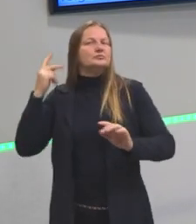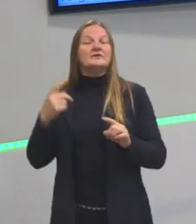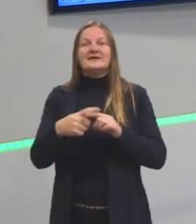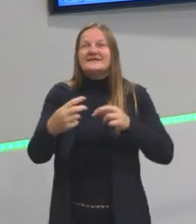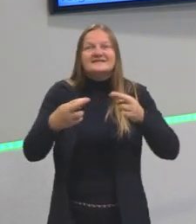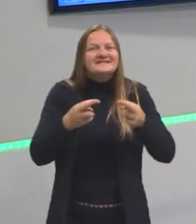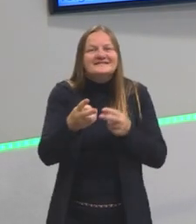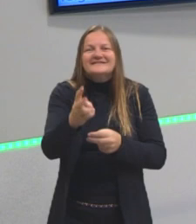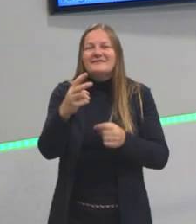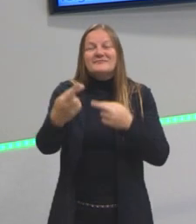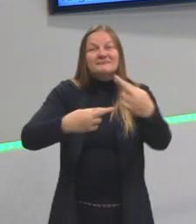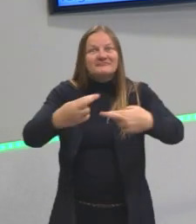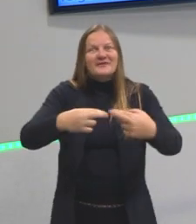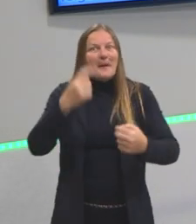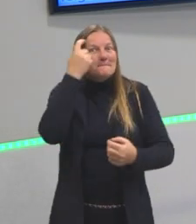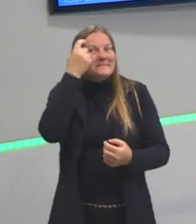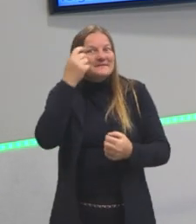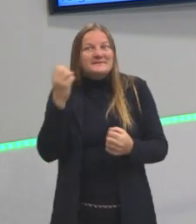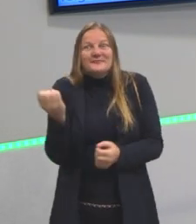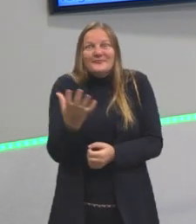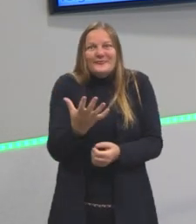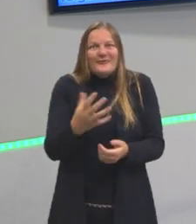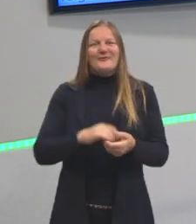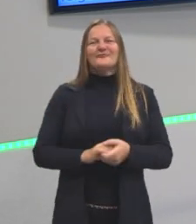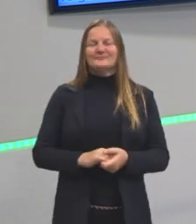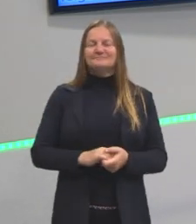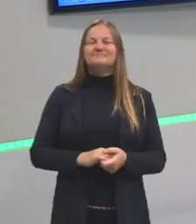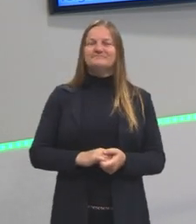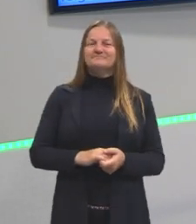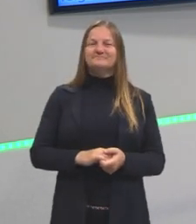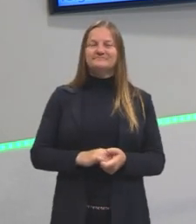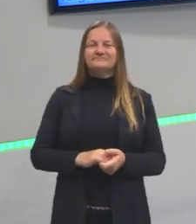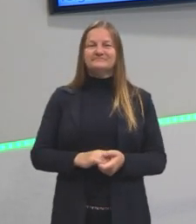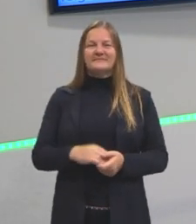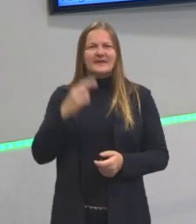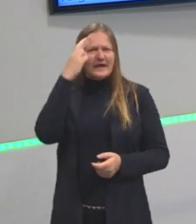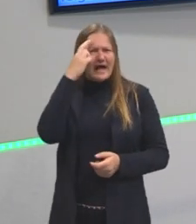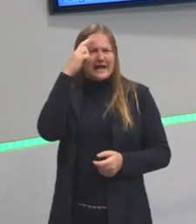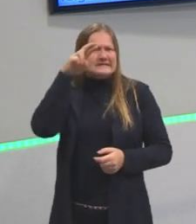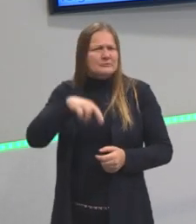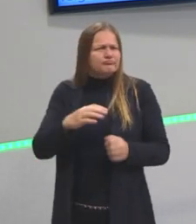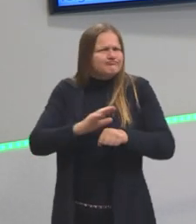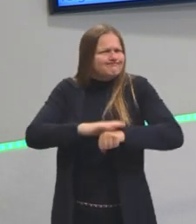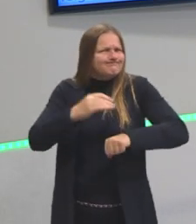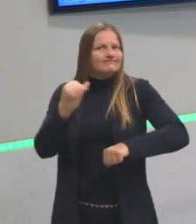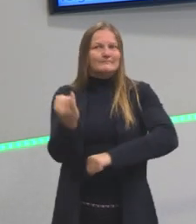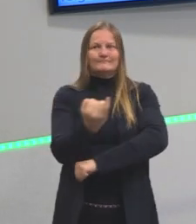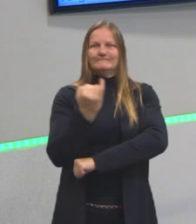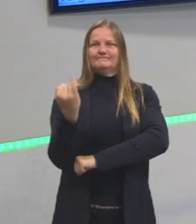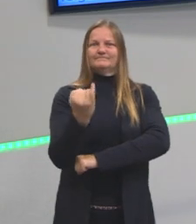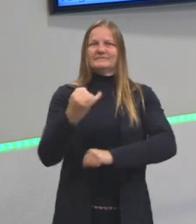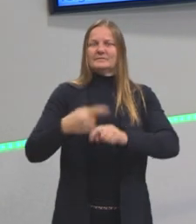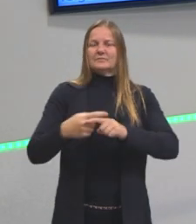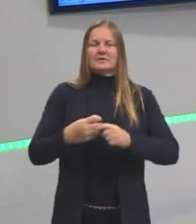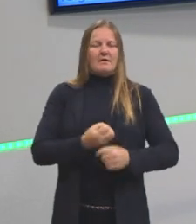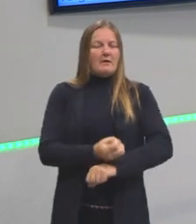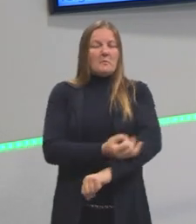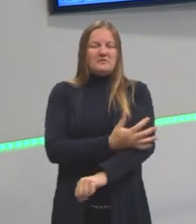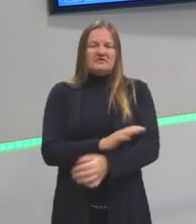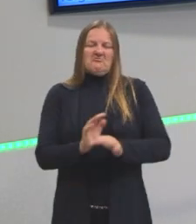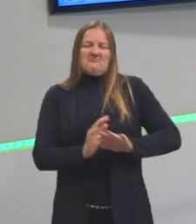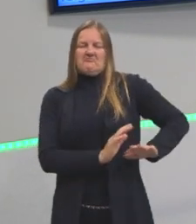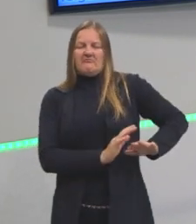relacionado ao novo pensamento de que a razão é o mais importante do que as emoções.